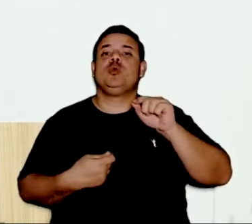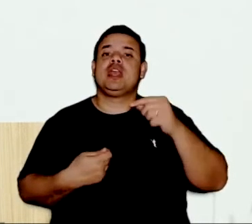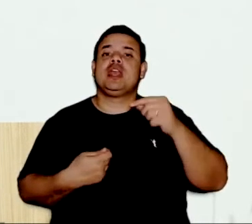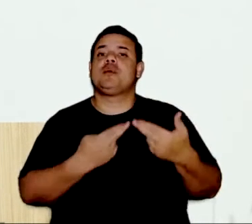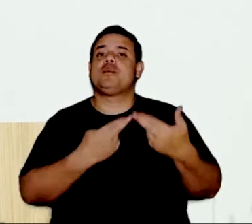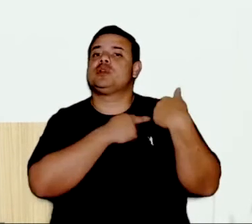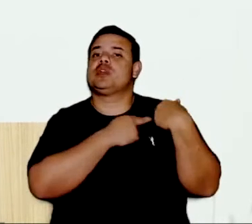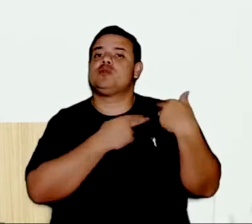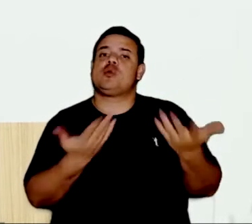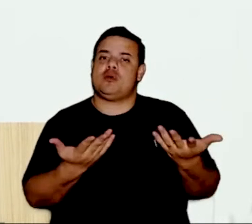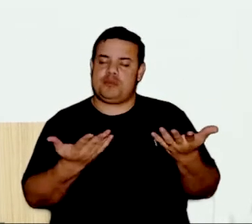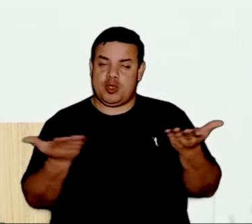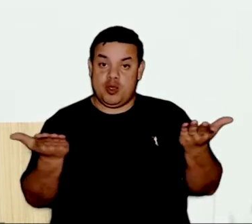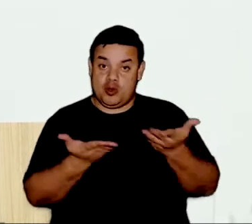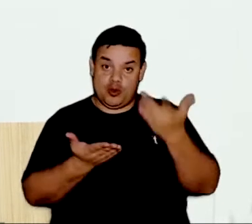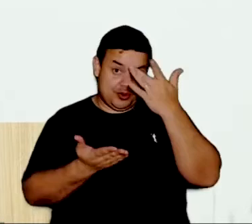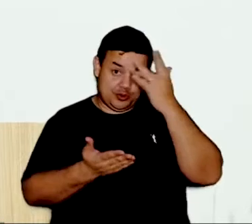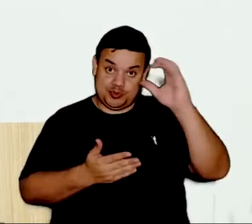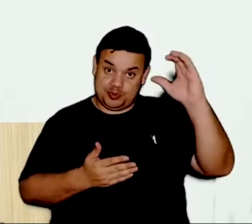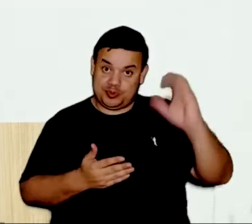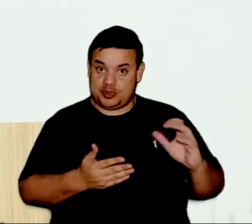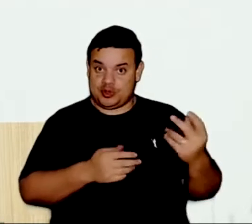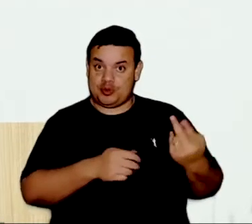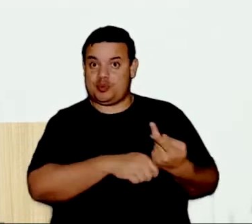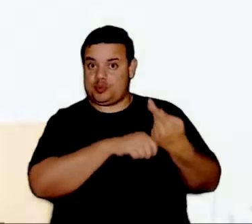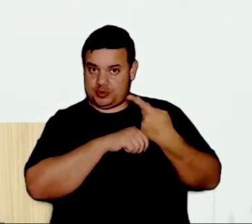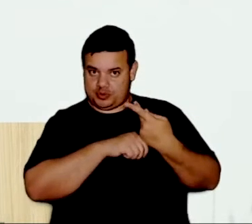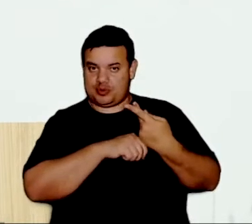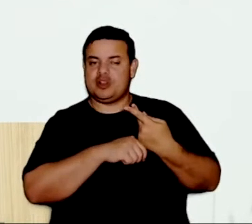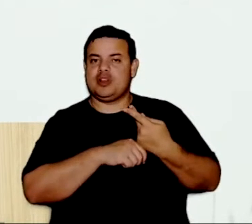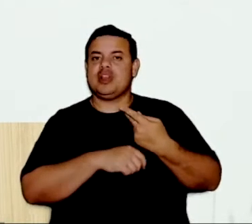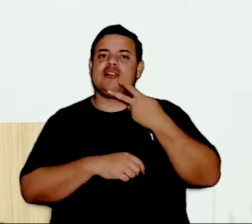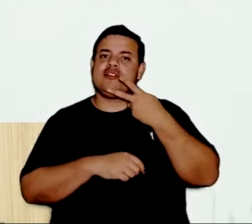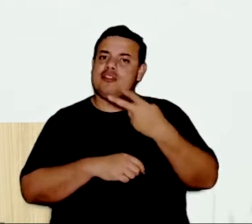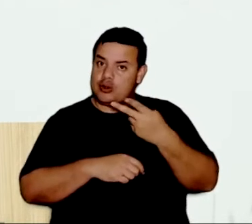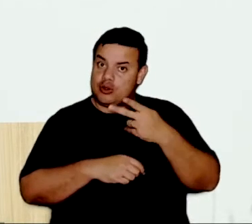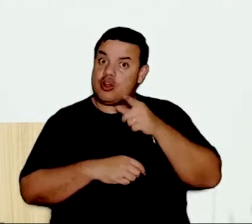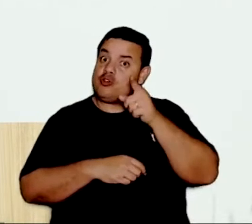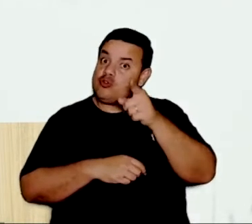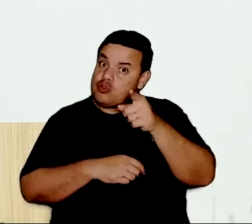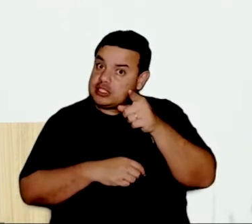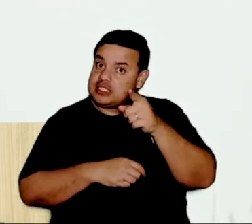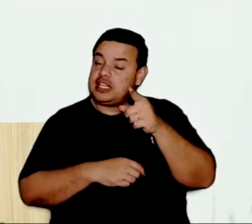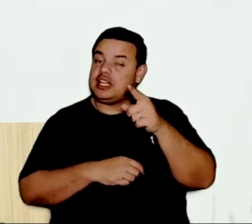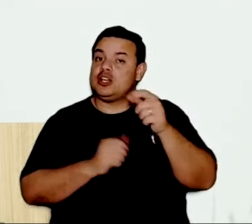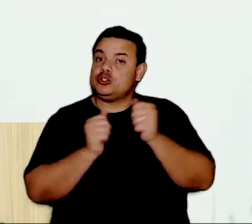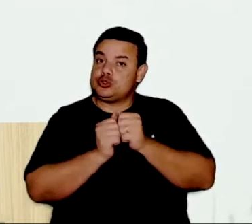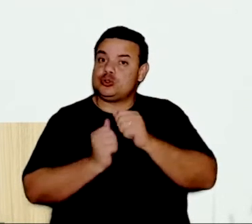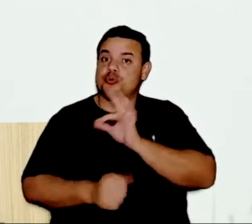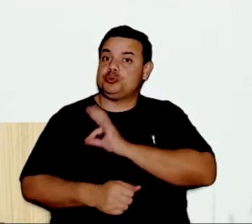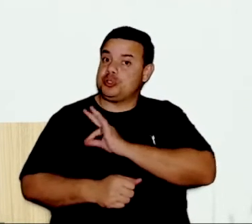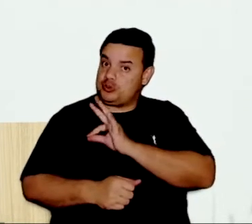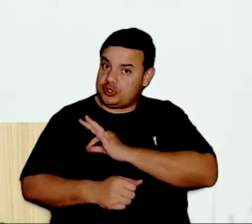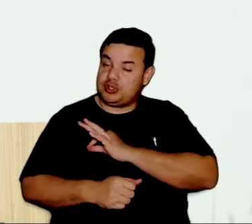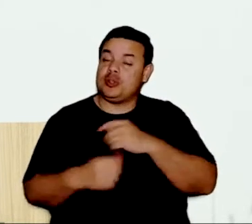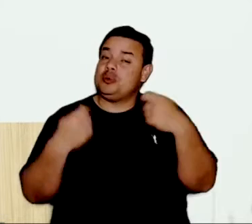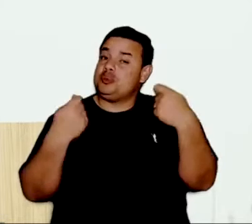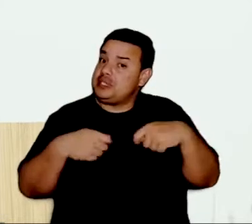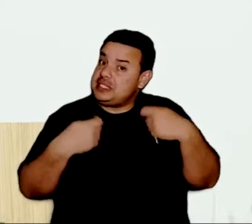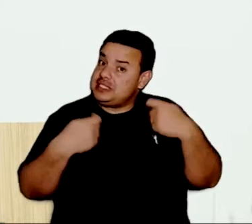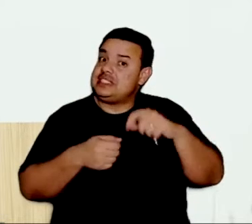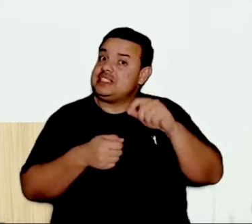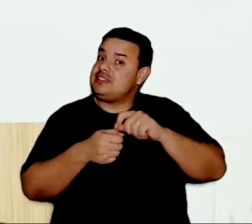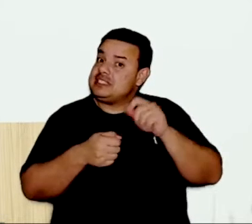me disse assim, Karina, você e o prefeito tem que dar um jeito nos animais que estão soltos aqui na minha rua, porque eu não aguento mais.